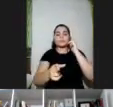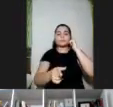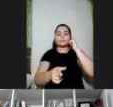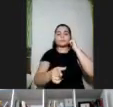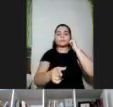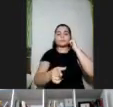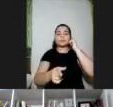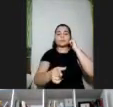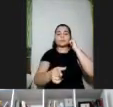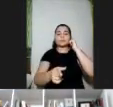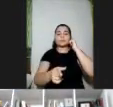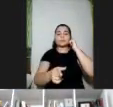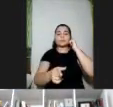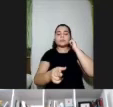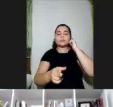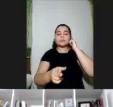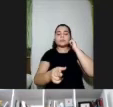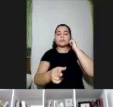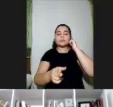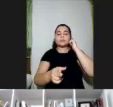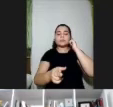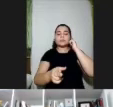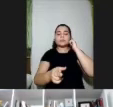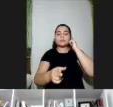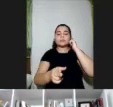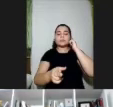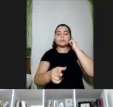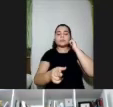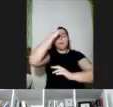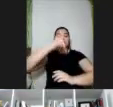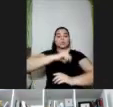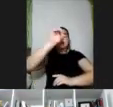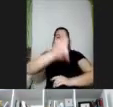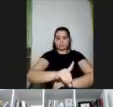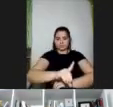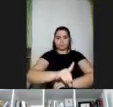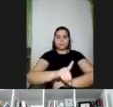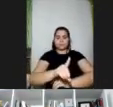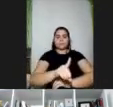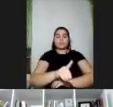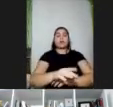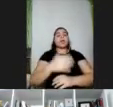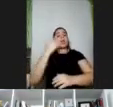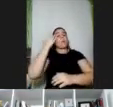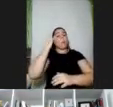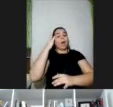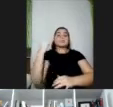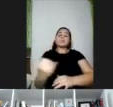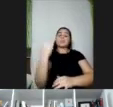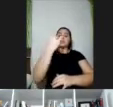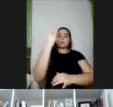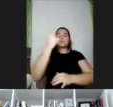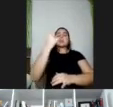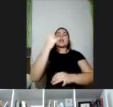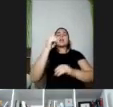O conceito de pessoa com deficiência eu trouxe aqui da conversão, porque eu acho que é importante, que são pessoas que têm impedimentos de longo prazo.